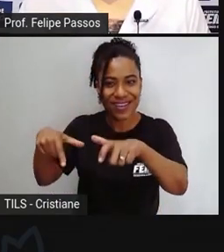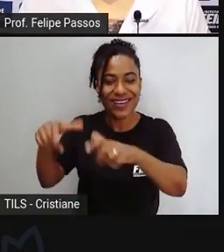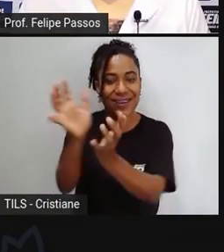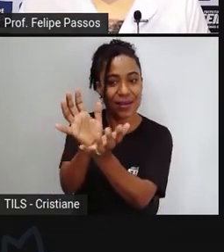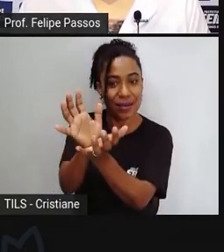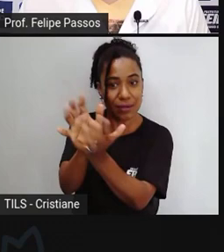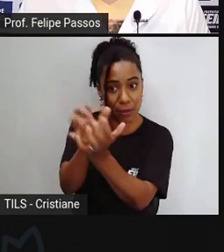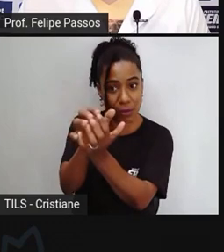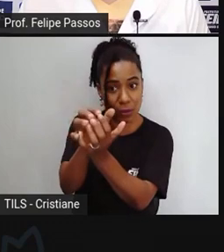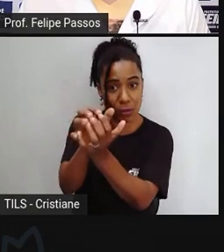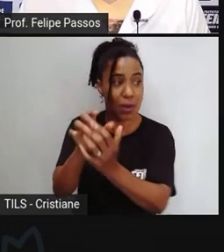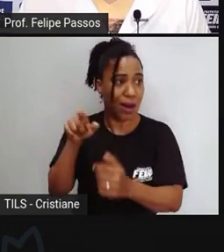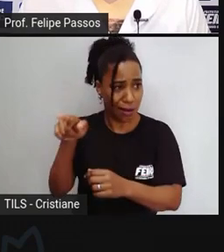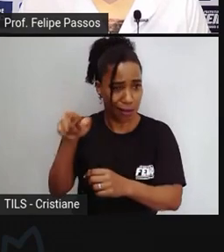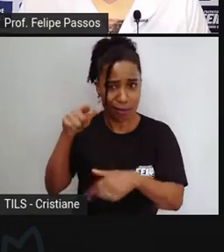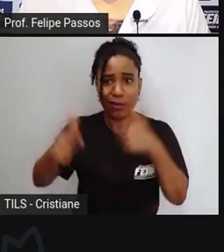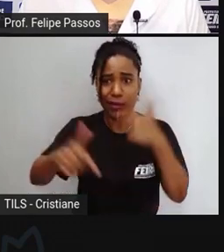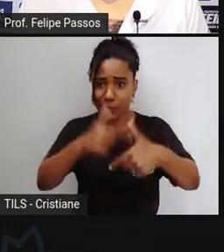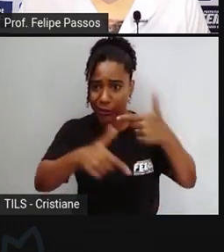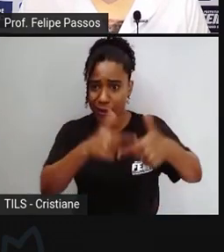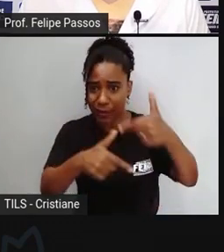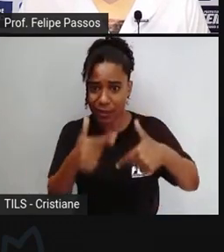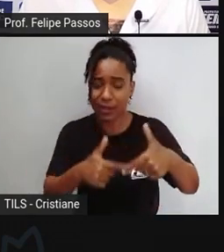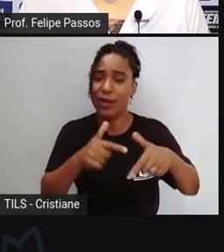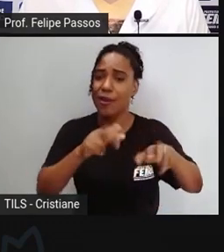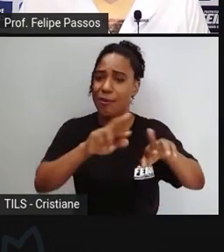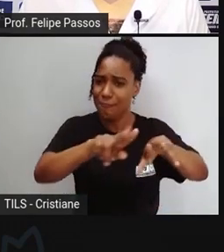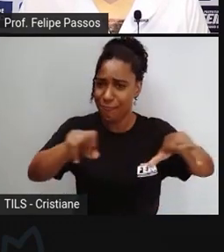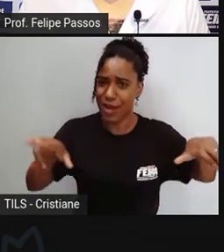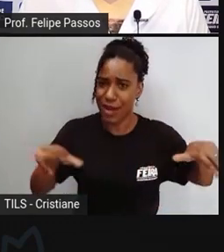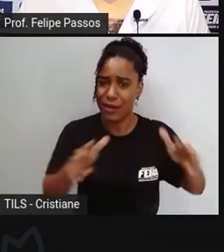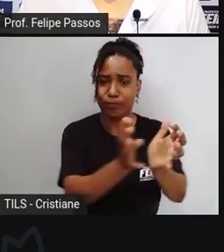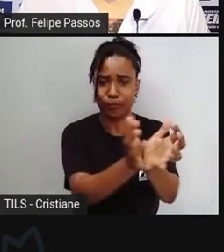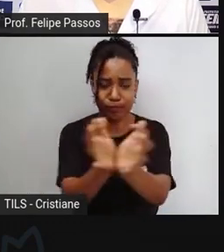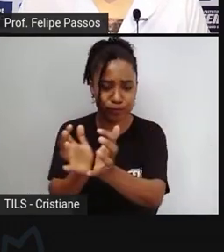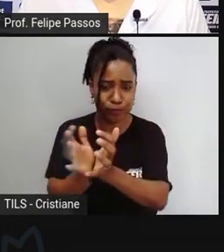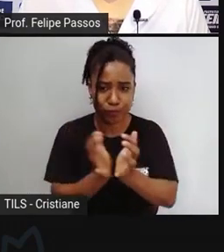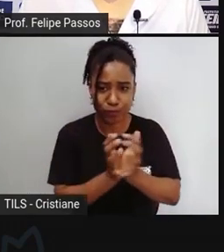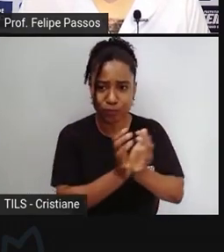em diversas organizações. Em 1991,